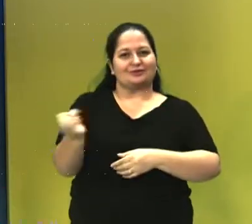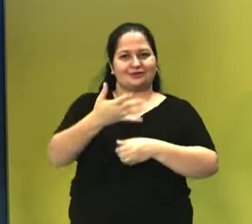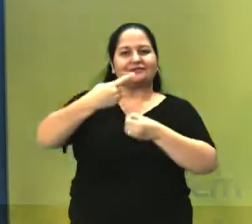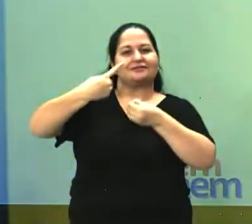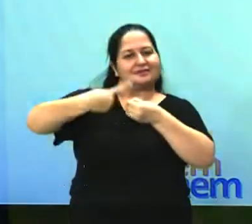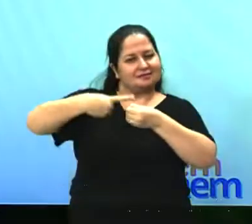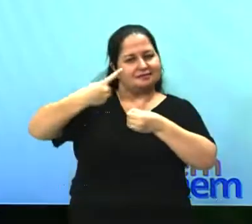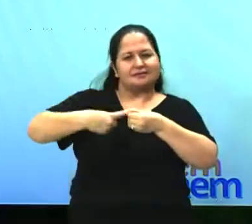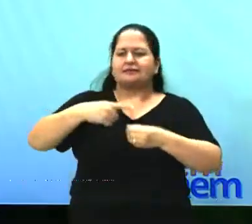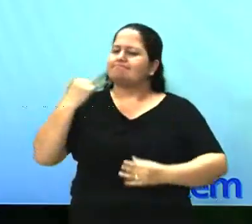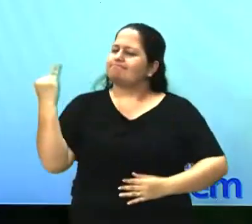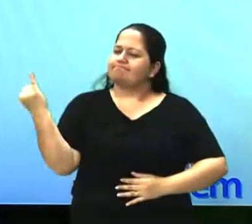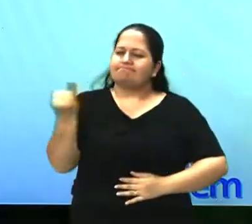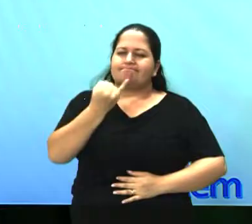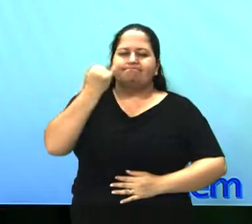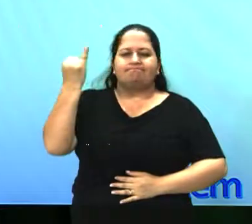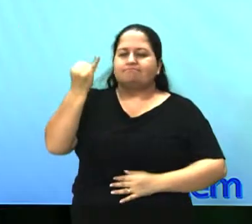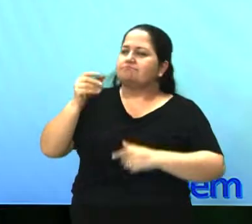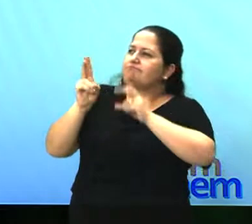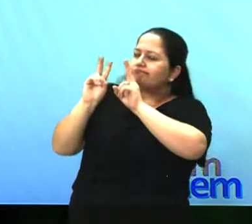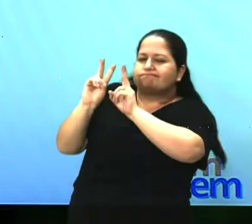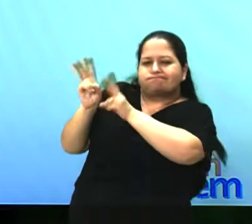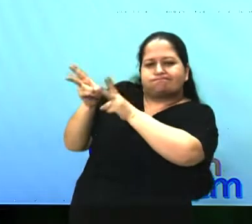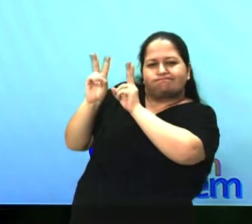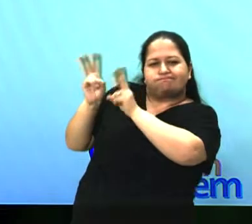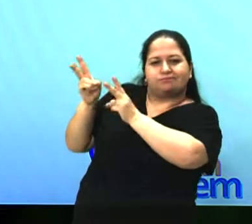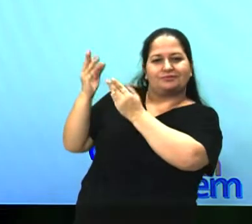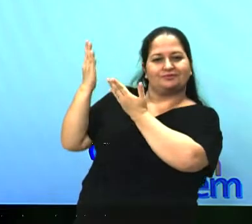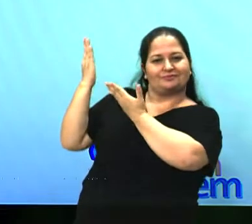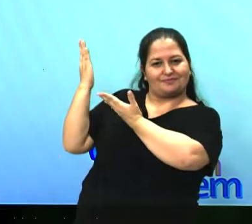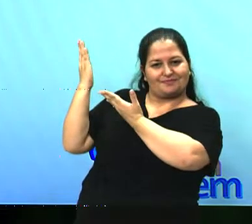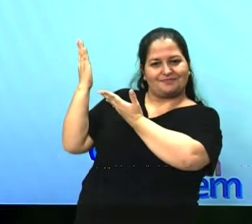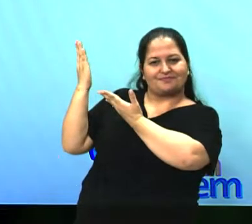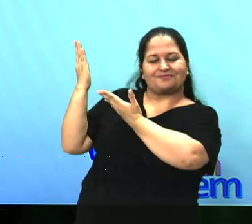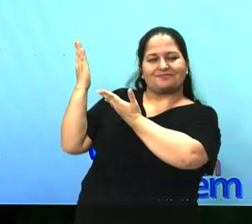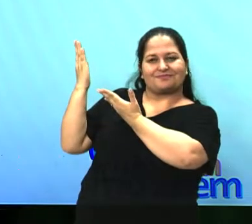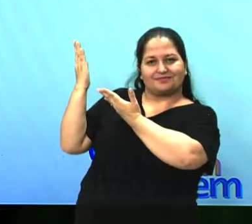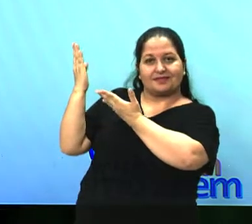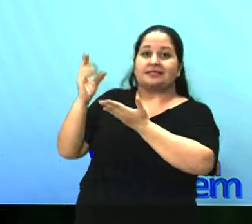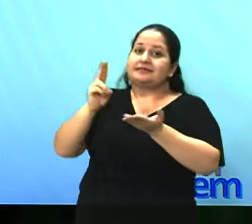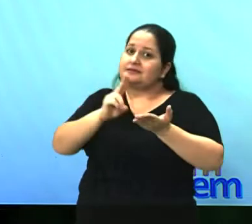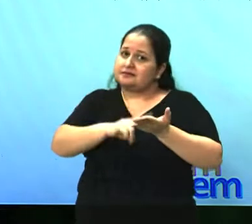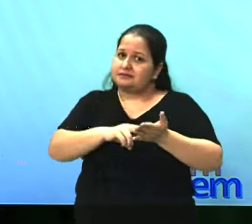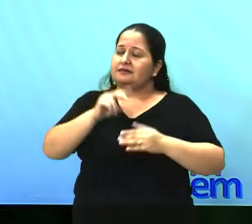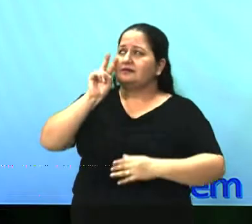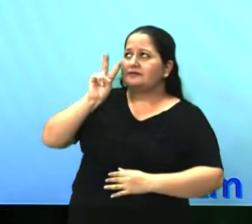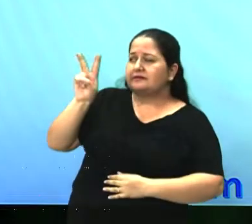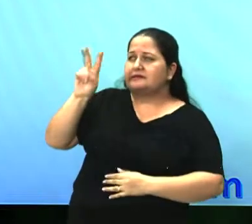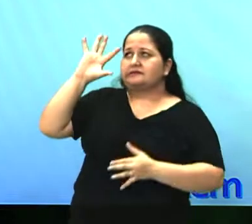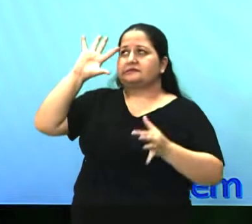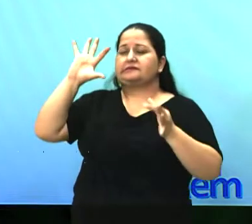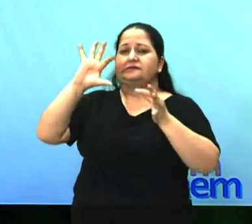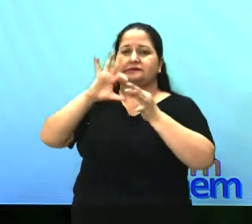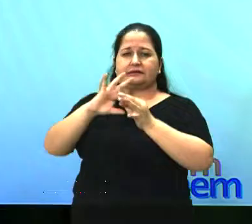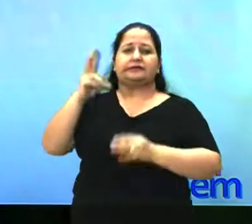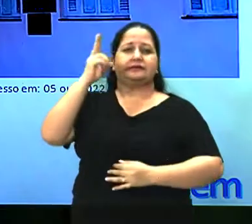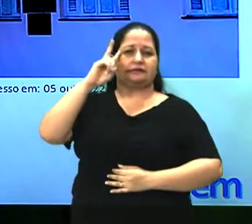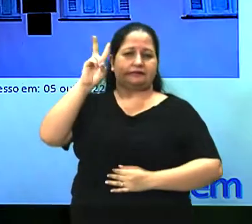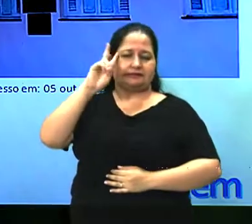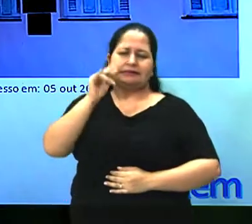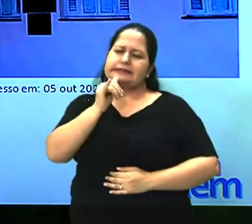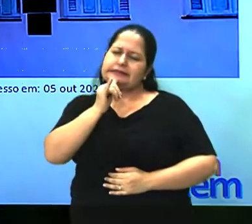se manter aqui a figura do Anhanguera, ainda que ele represente um traço triste do que nos aconteceu.